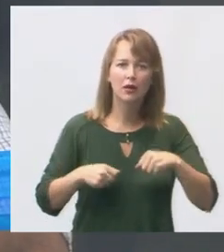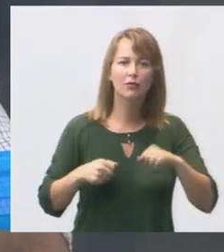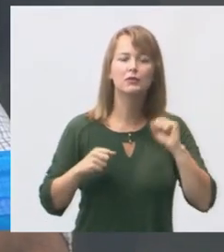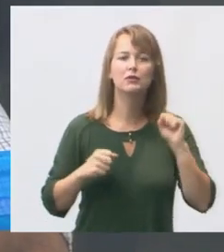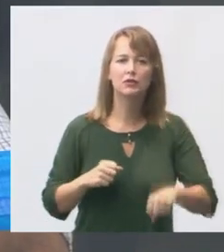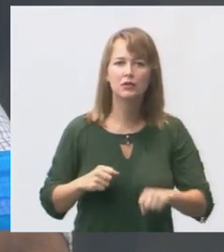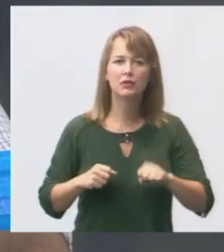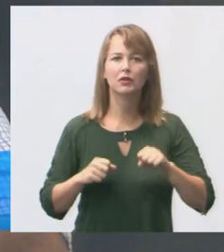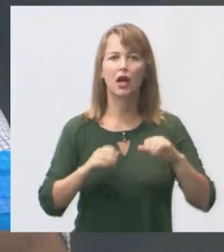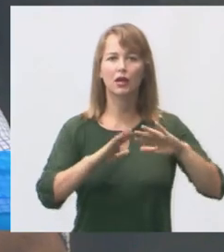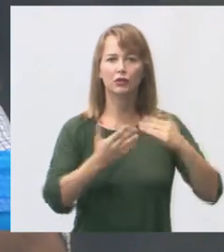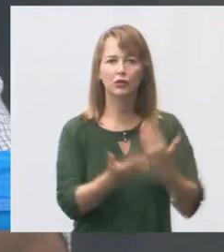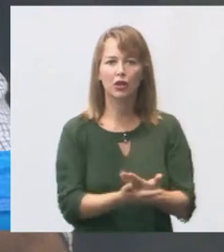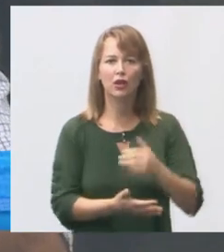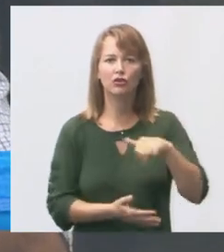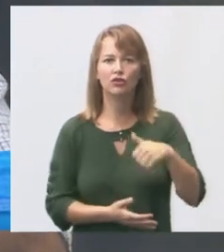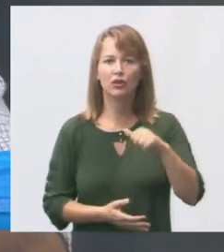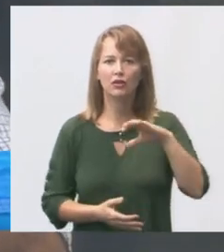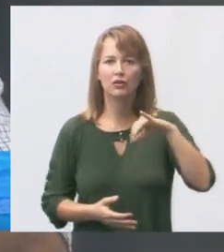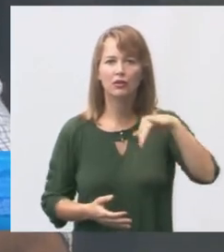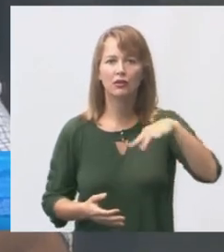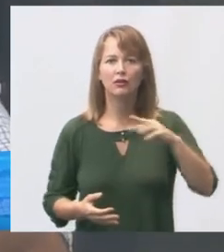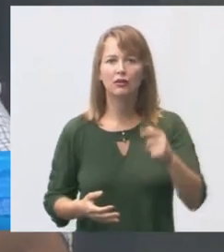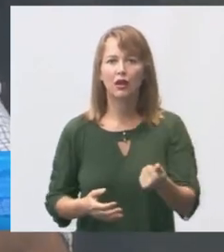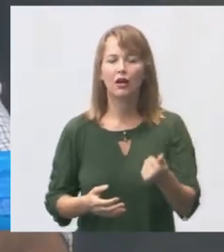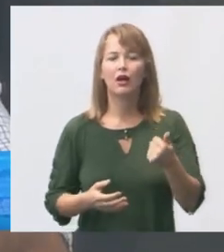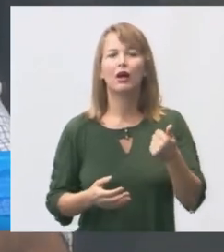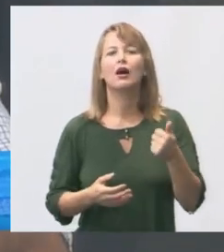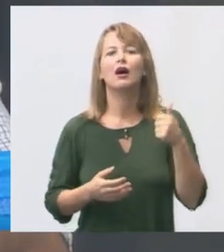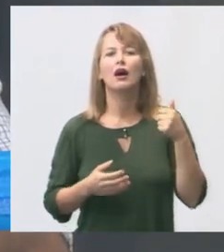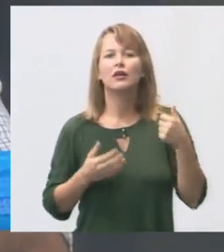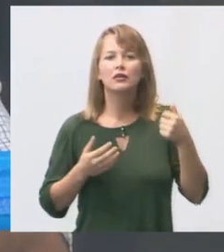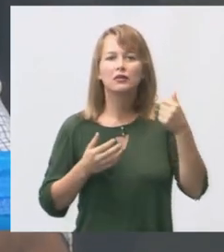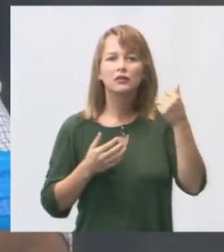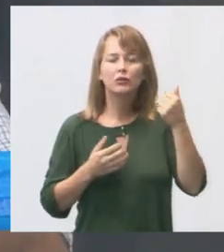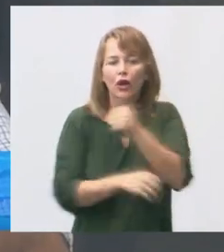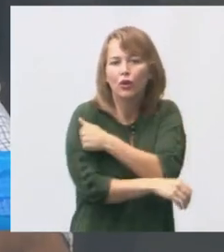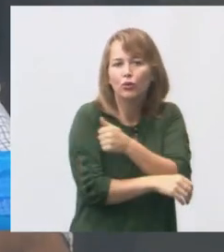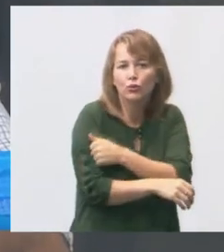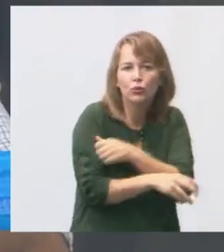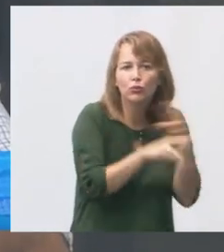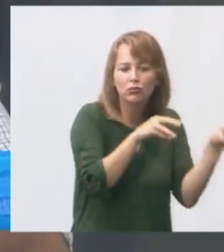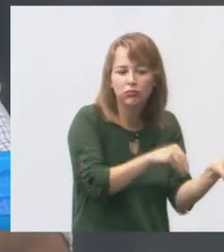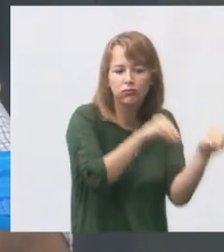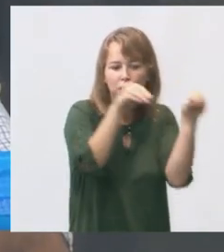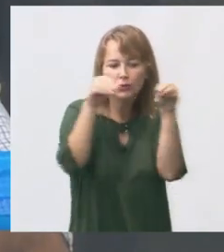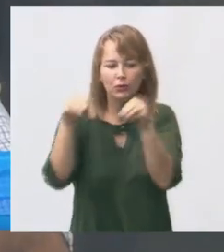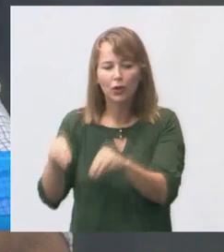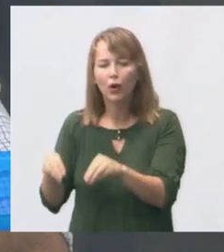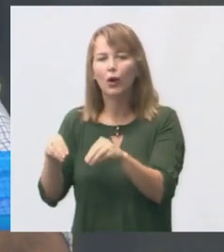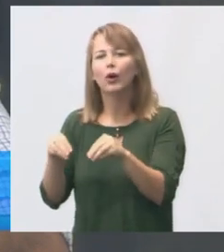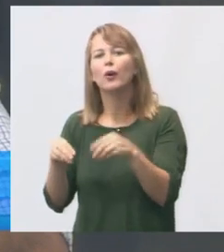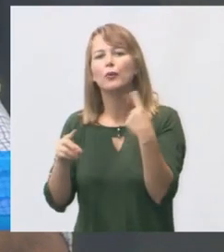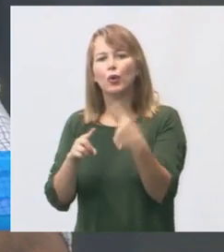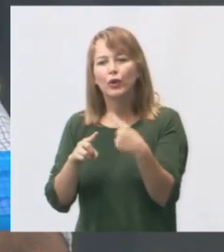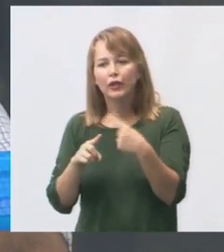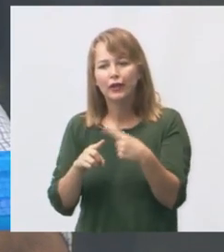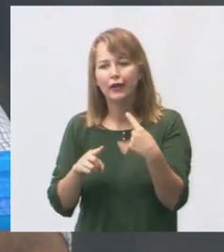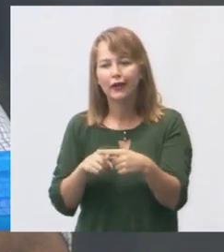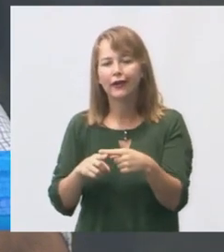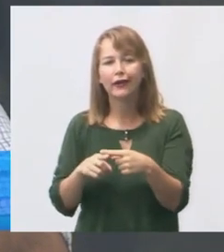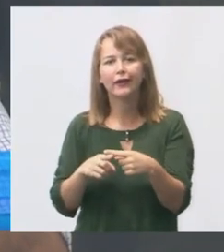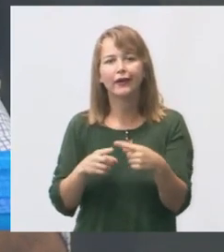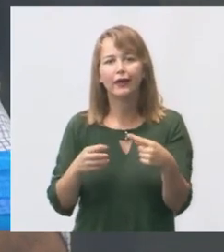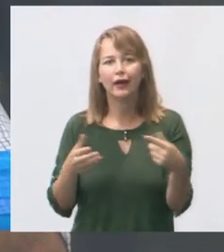espaço que as crianças foram transferidas, está um completo descaso por parte da atual gestão.